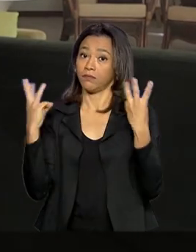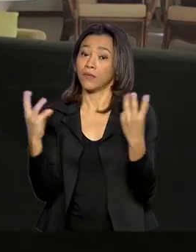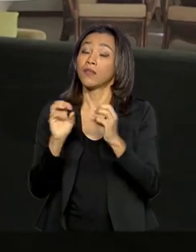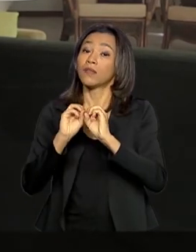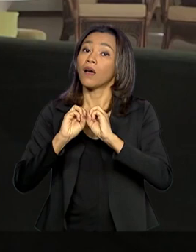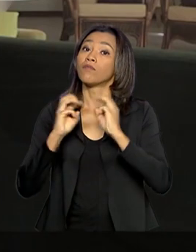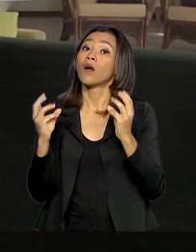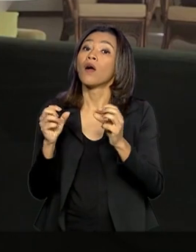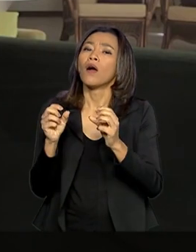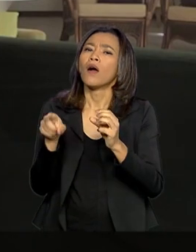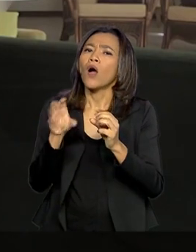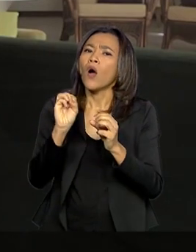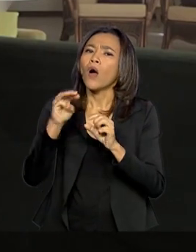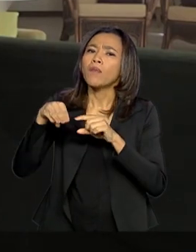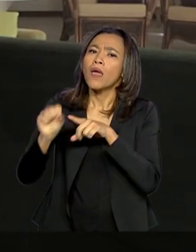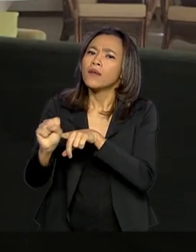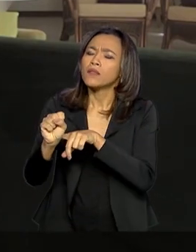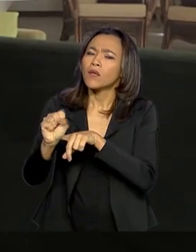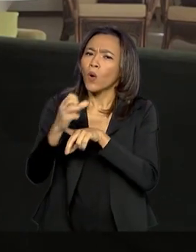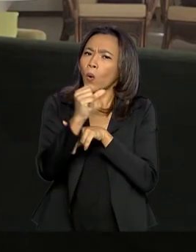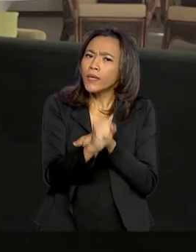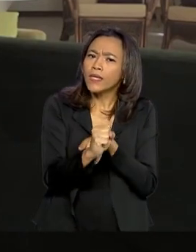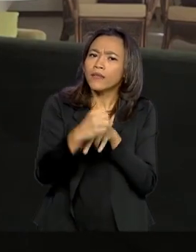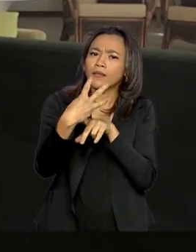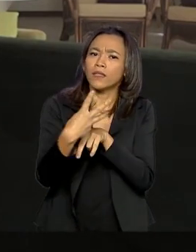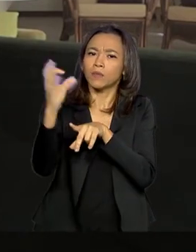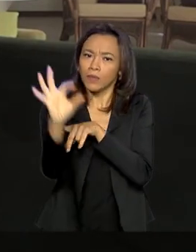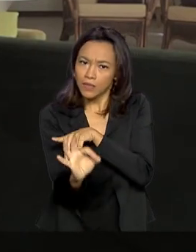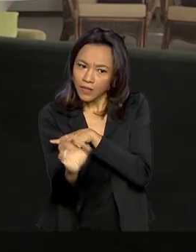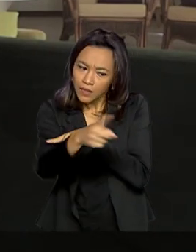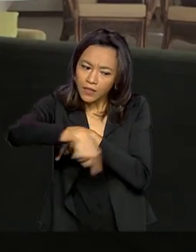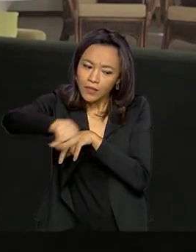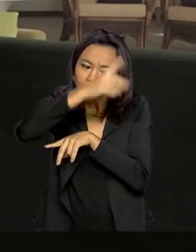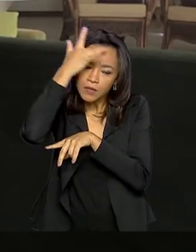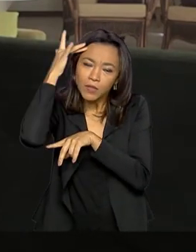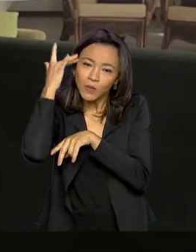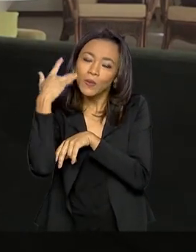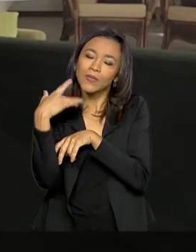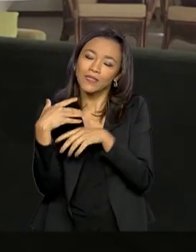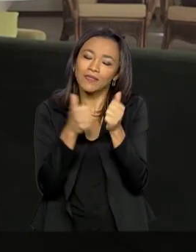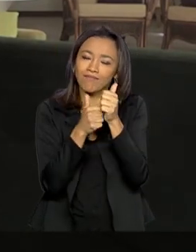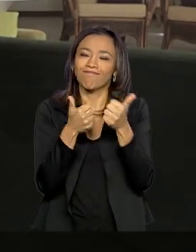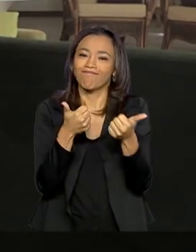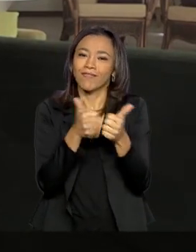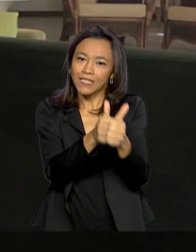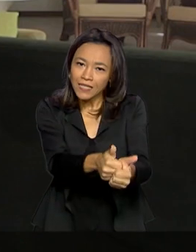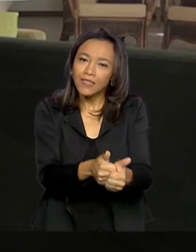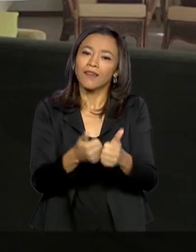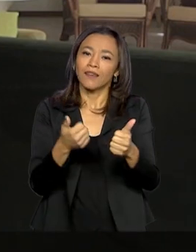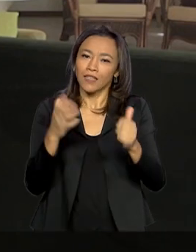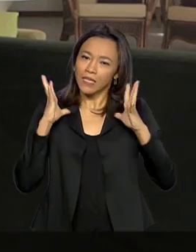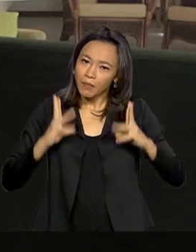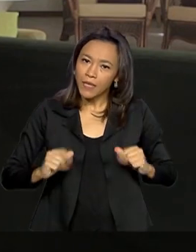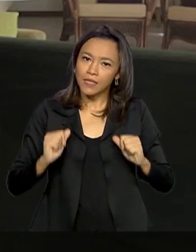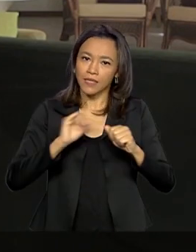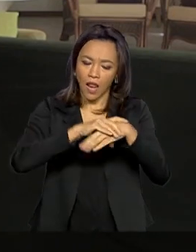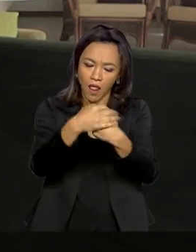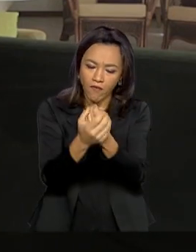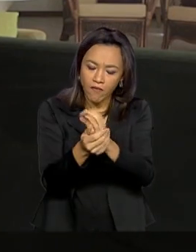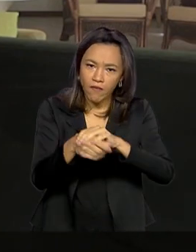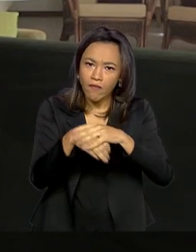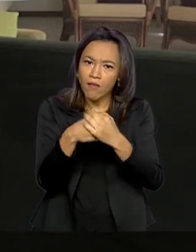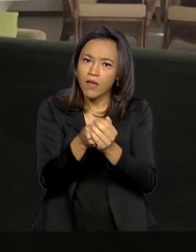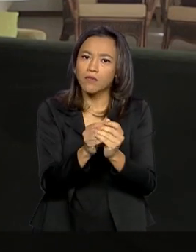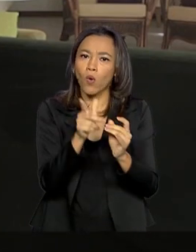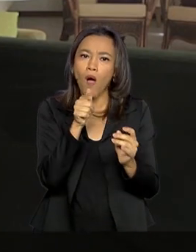83% da população do país adotaram hábitos de higiene, como lavar as mãos com água e